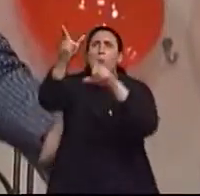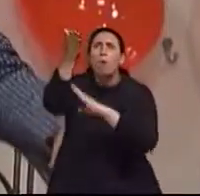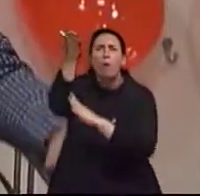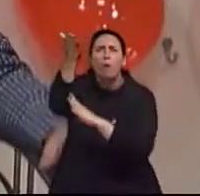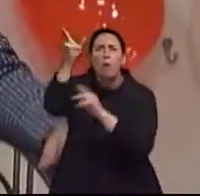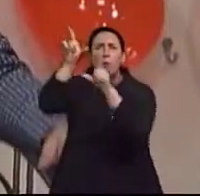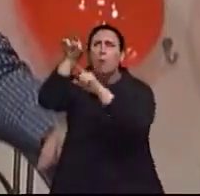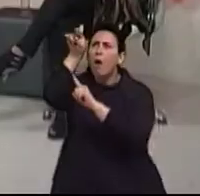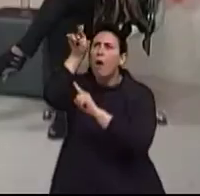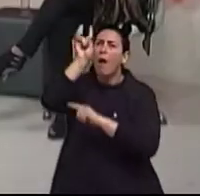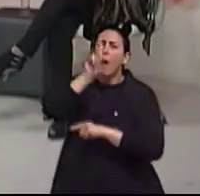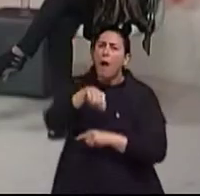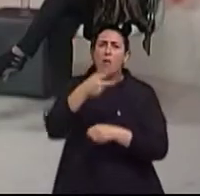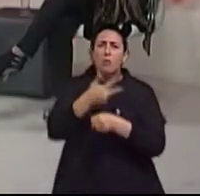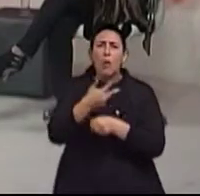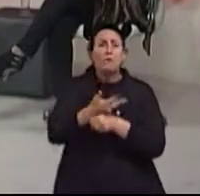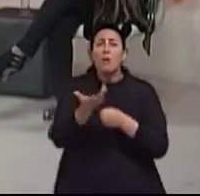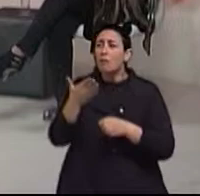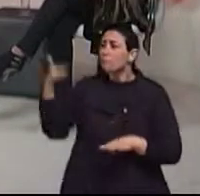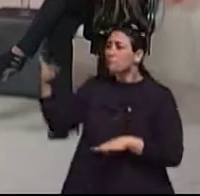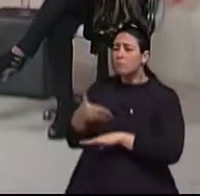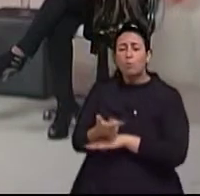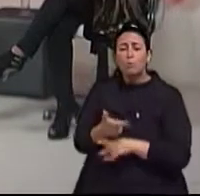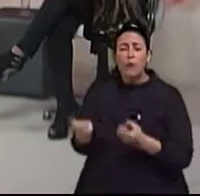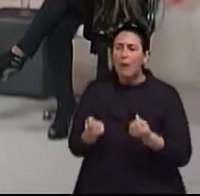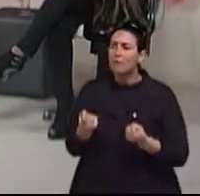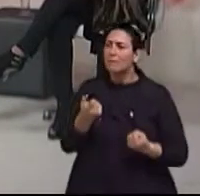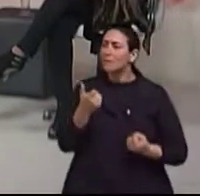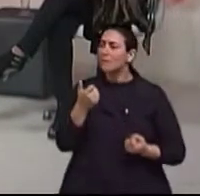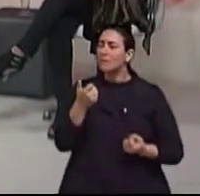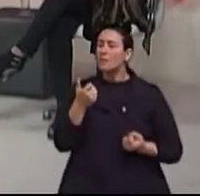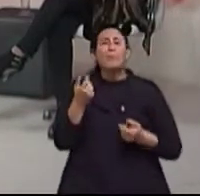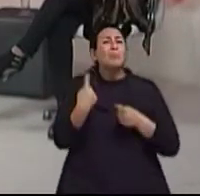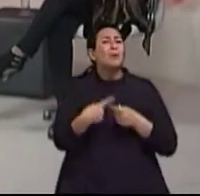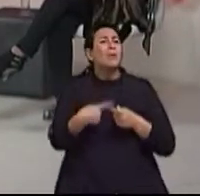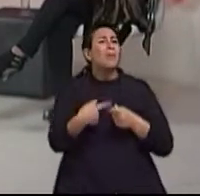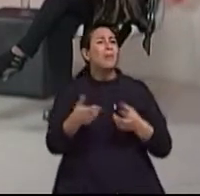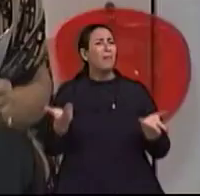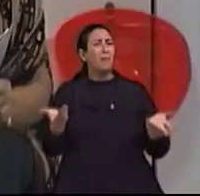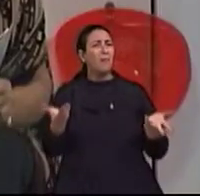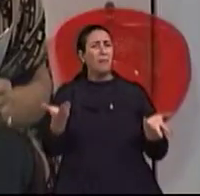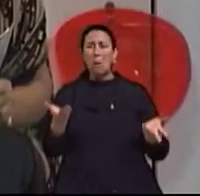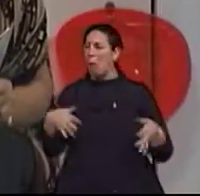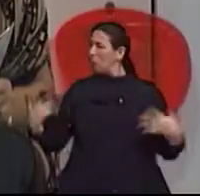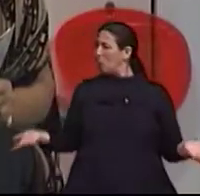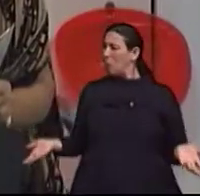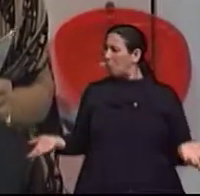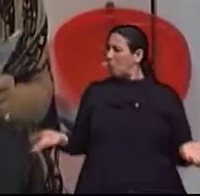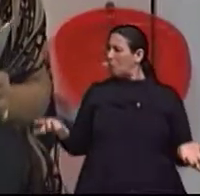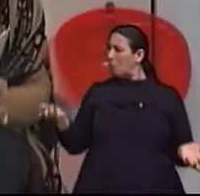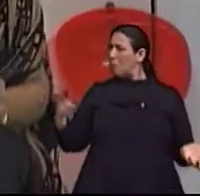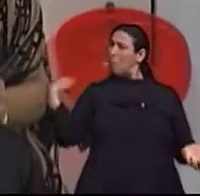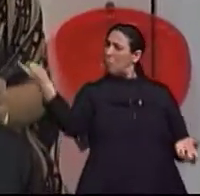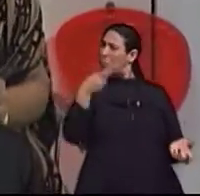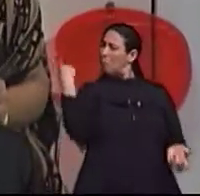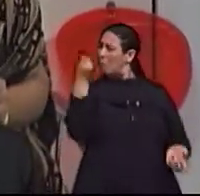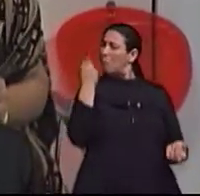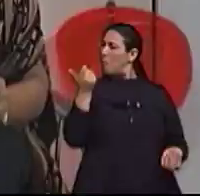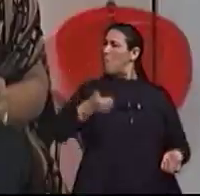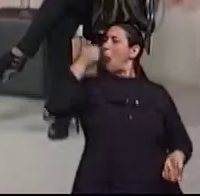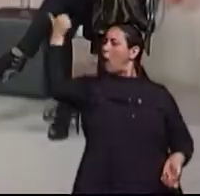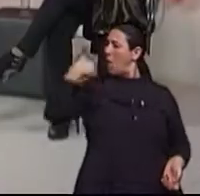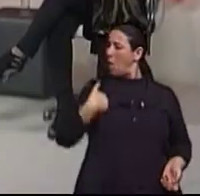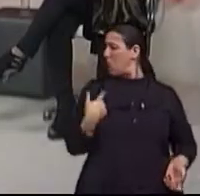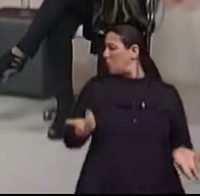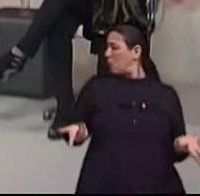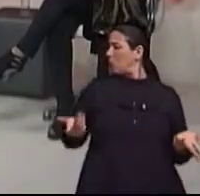escrito idoso, aí chega um idoso, não tem o lugar, né? Por que que eles são melhores do que eu? Foi a resposta dela para